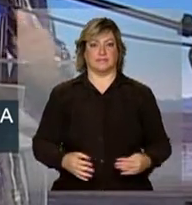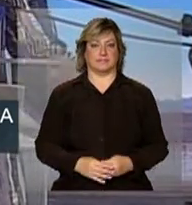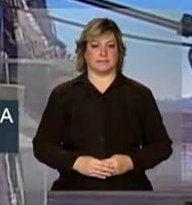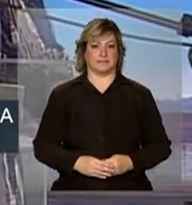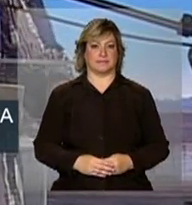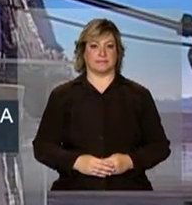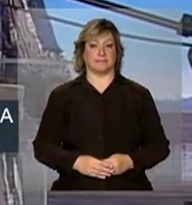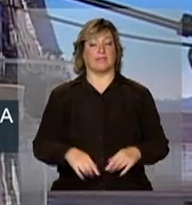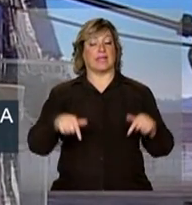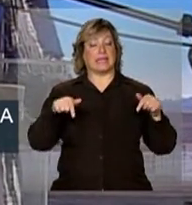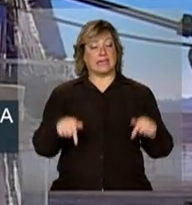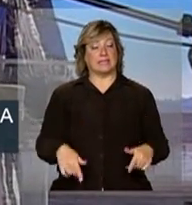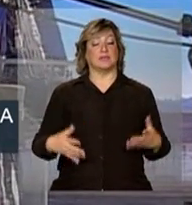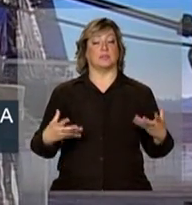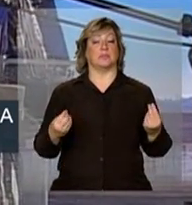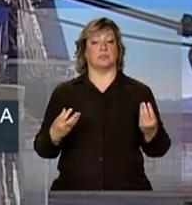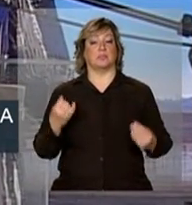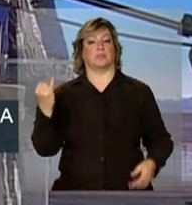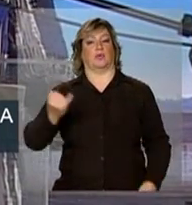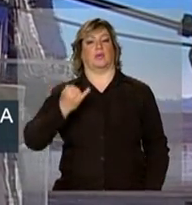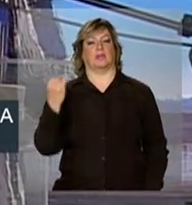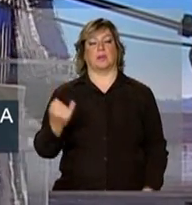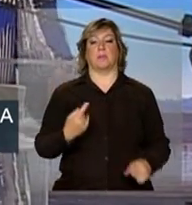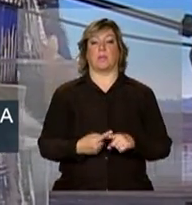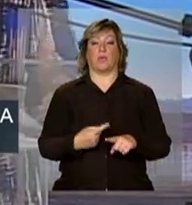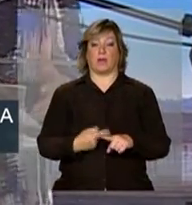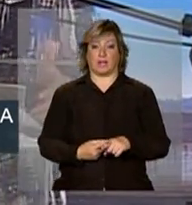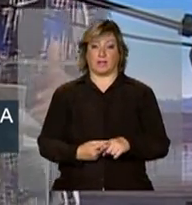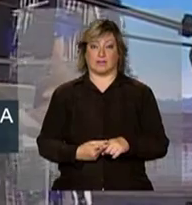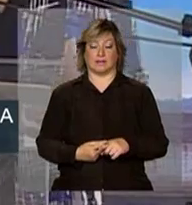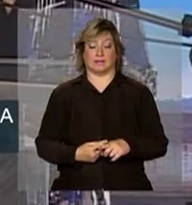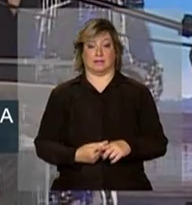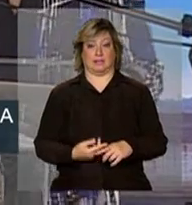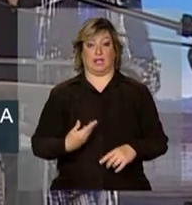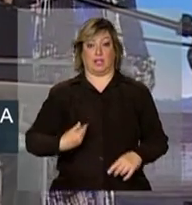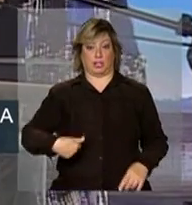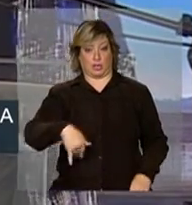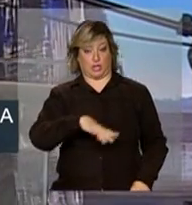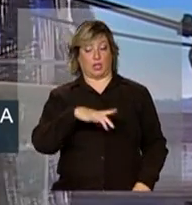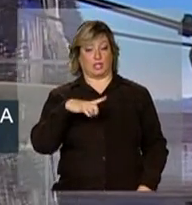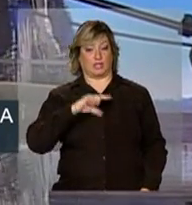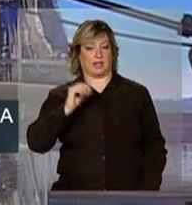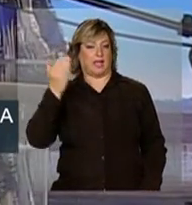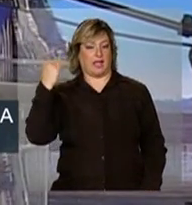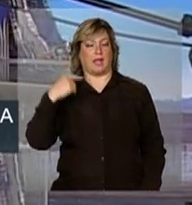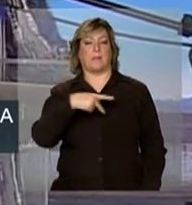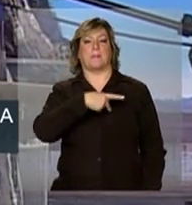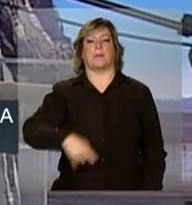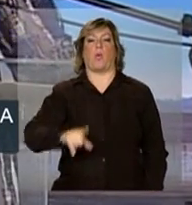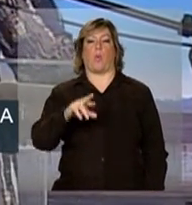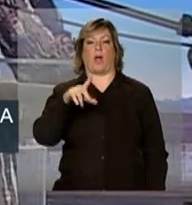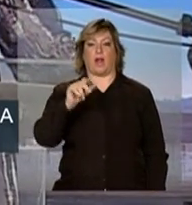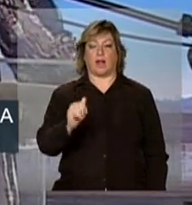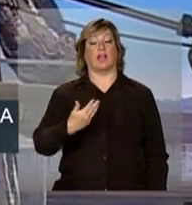Isso é muito importante, porque nós tínhamos, era então o governo do presidente Lula, nós tínhamos a